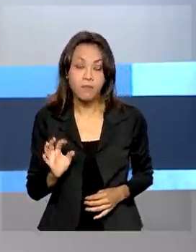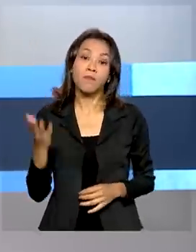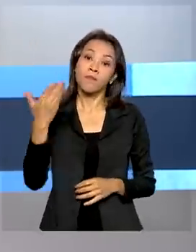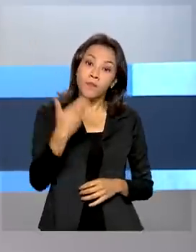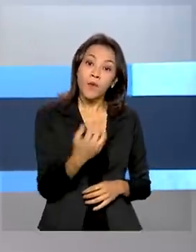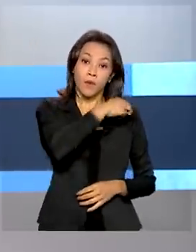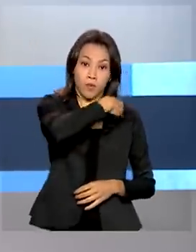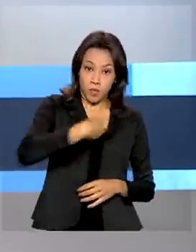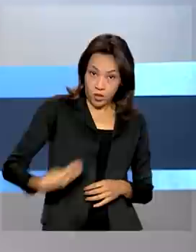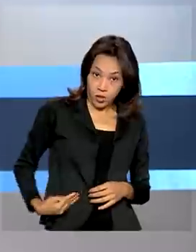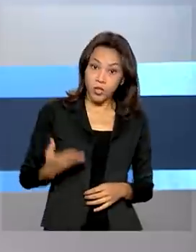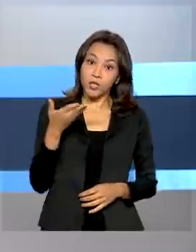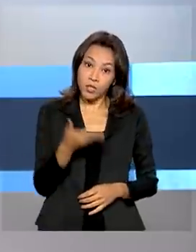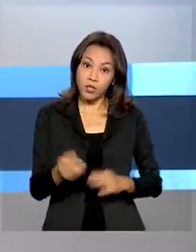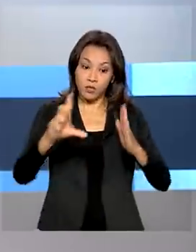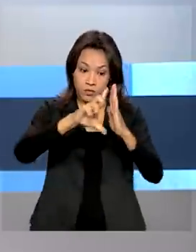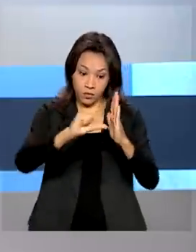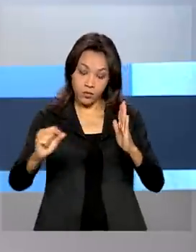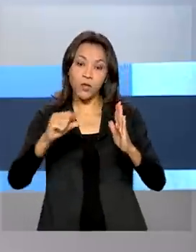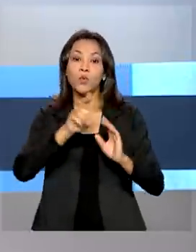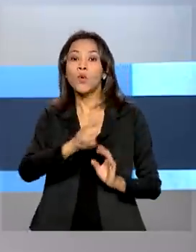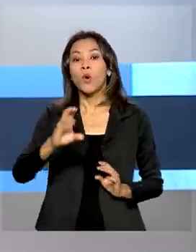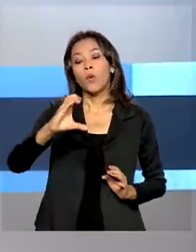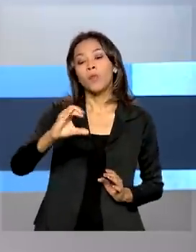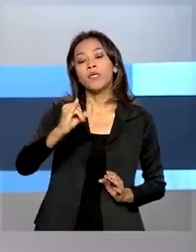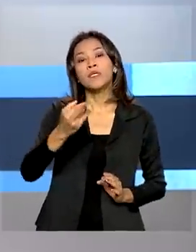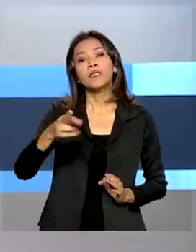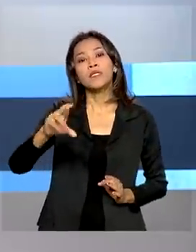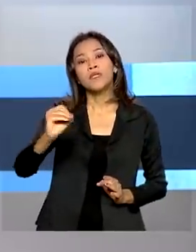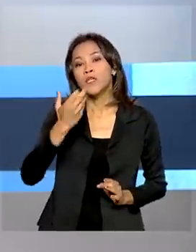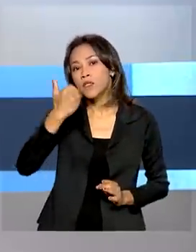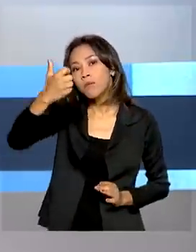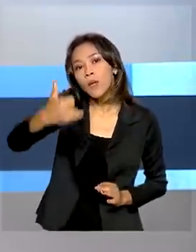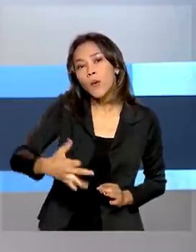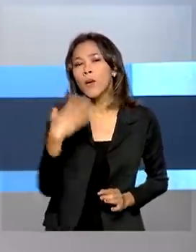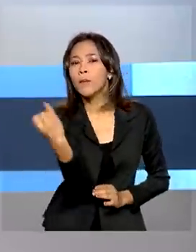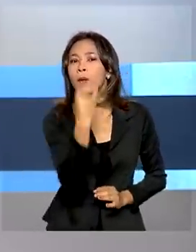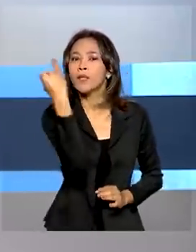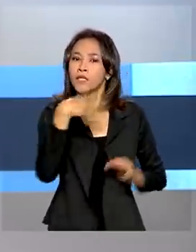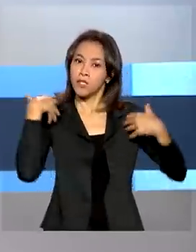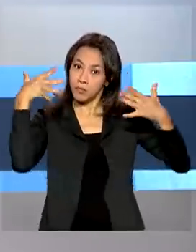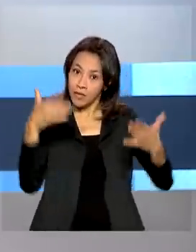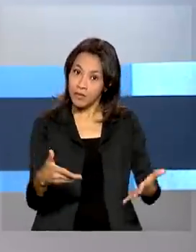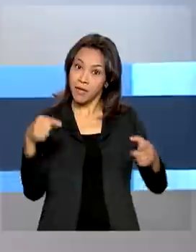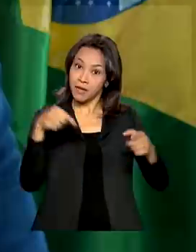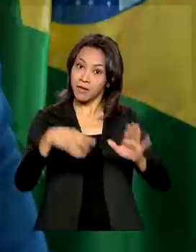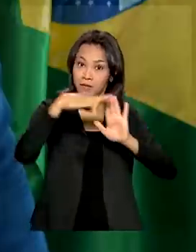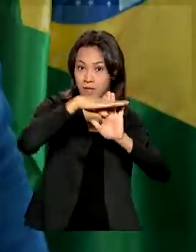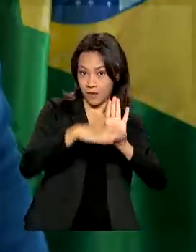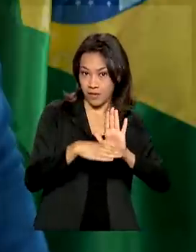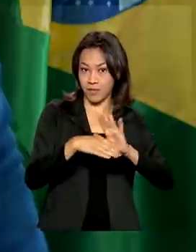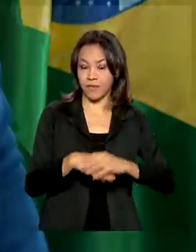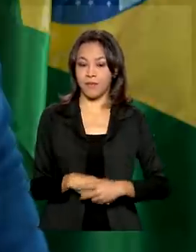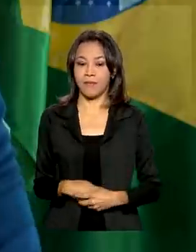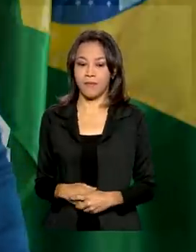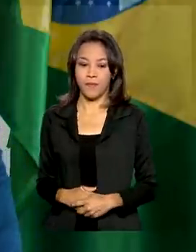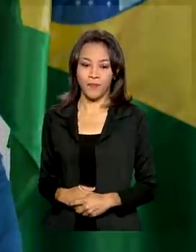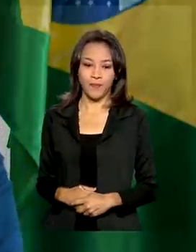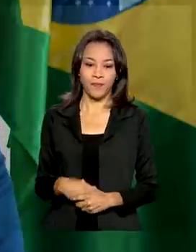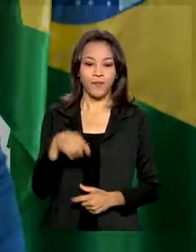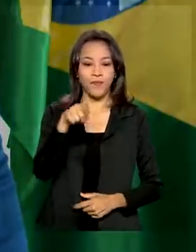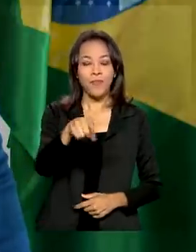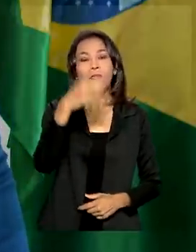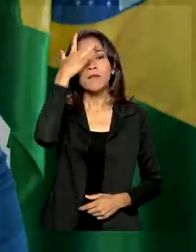O ministro-chefe da Casa Civil, Ciro Nogueira, falou sobre a importância de fazer parte do Global Entry. Os